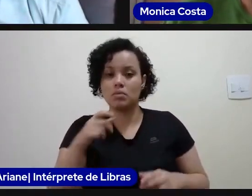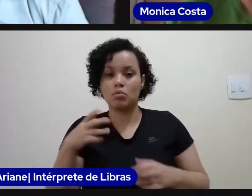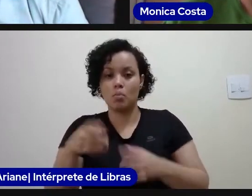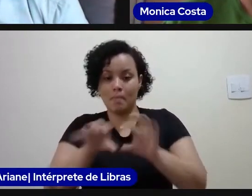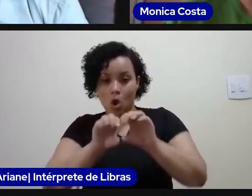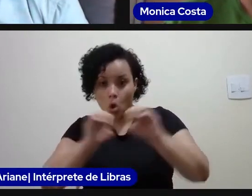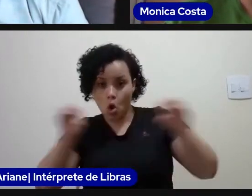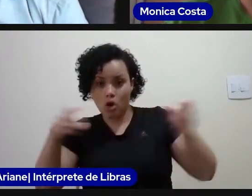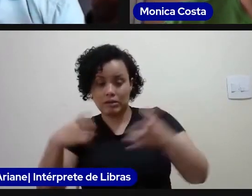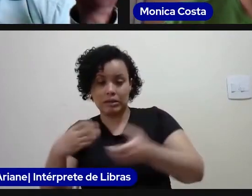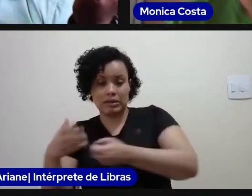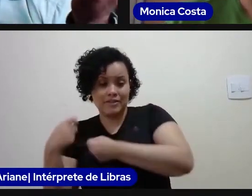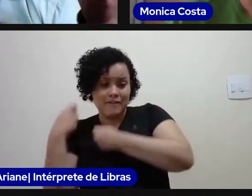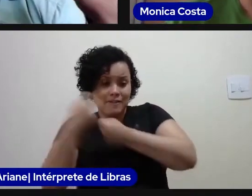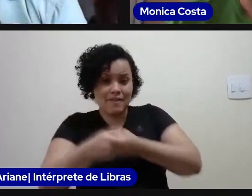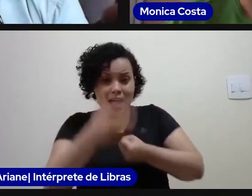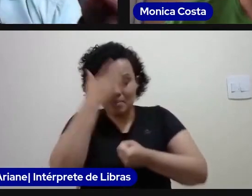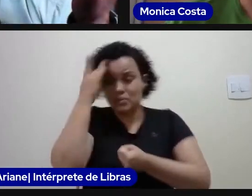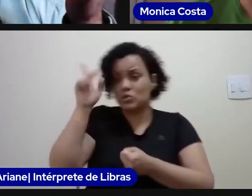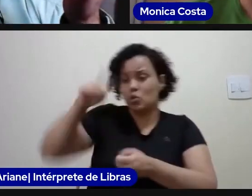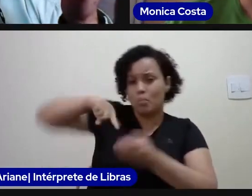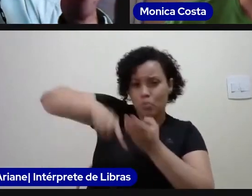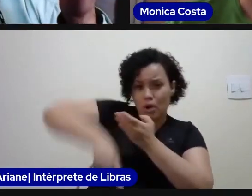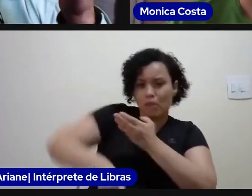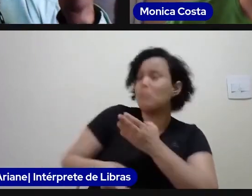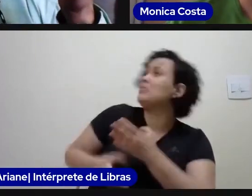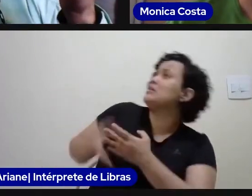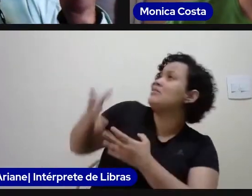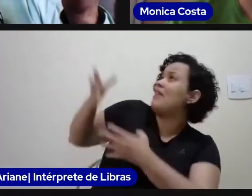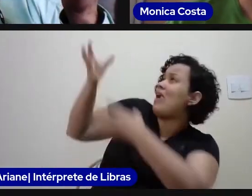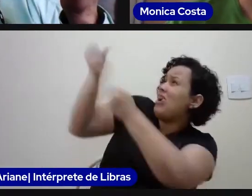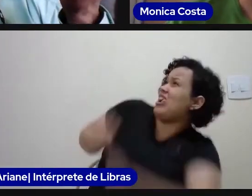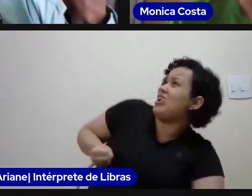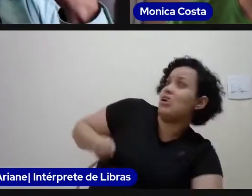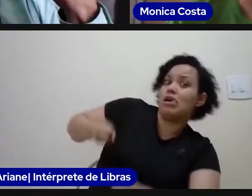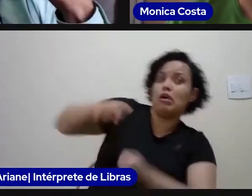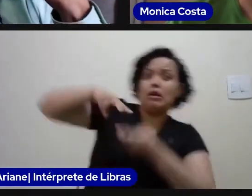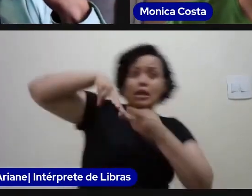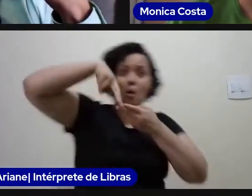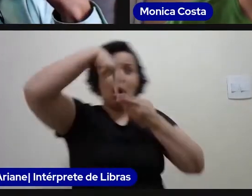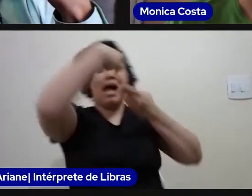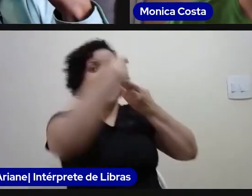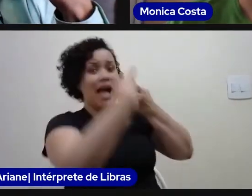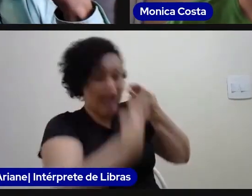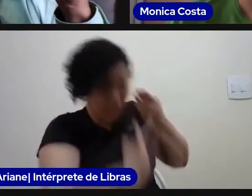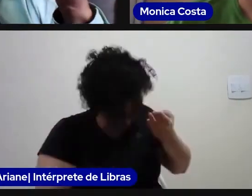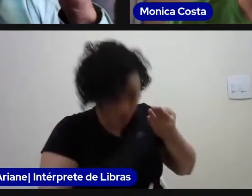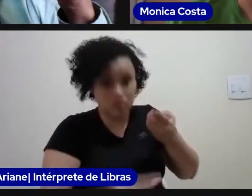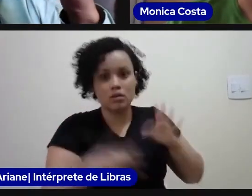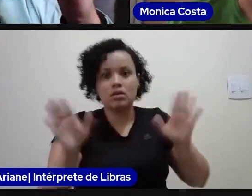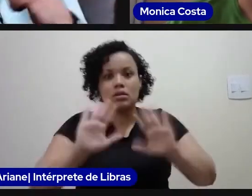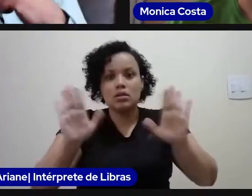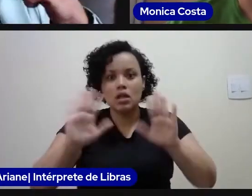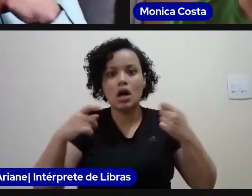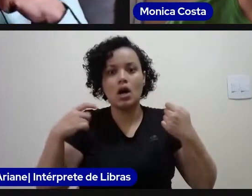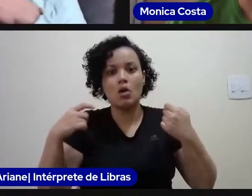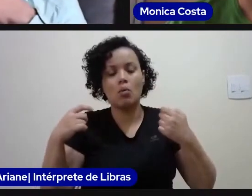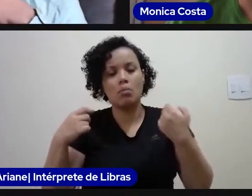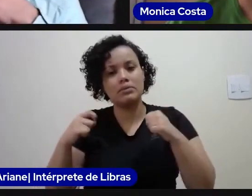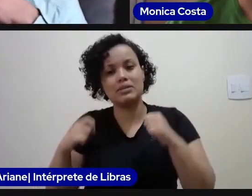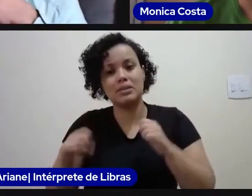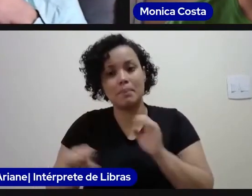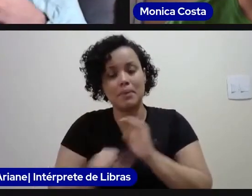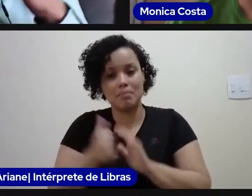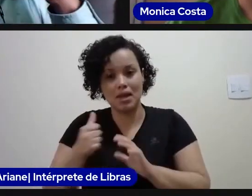tirar alguém do buraco e a pessoa puxasse pela corda e eu caísse junto. Então, eu tenho que estar seguro para fazer isso. Então, gente primeiro se